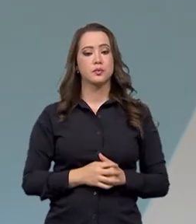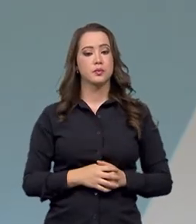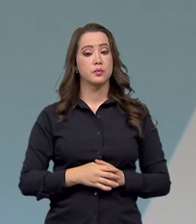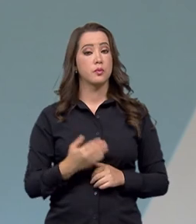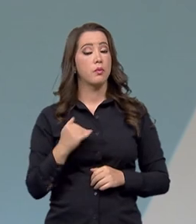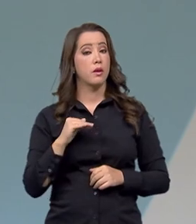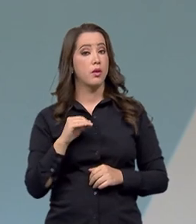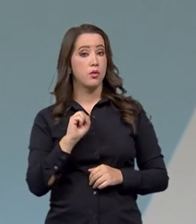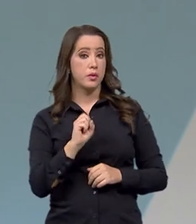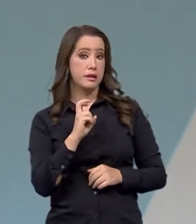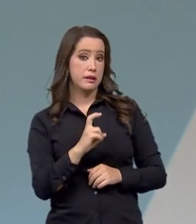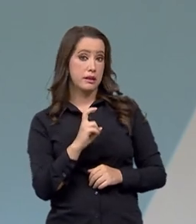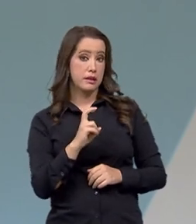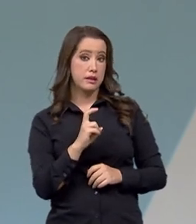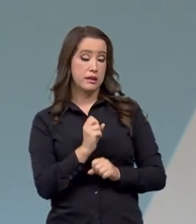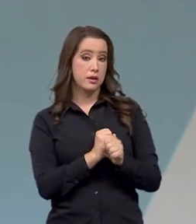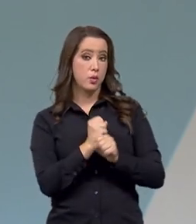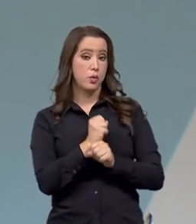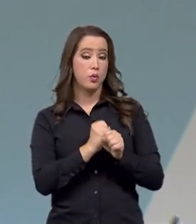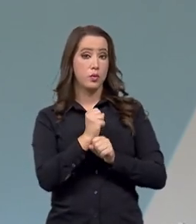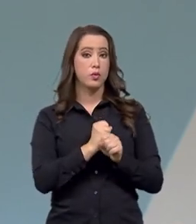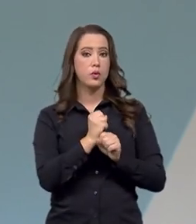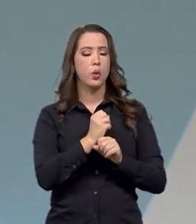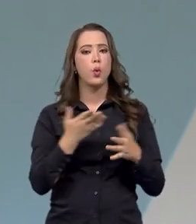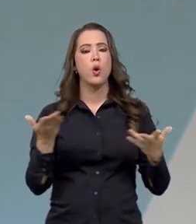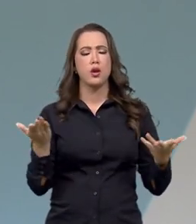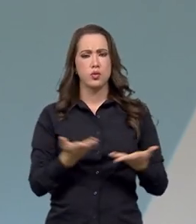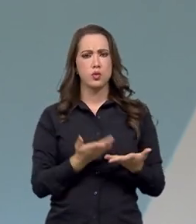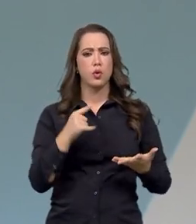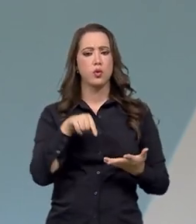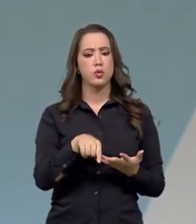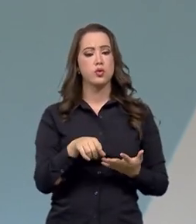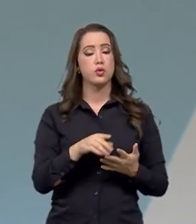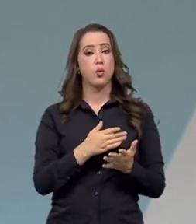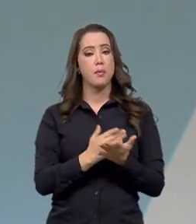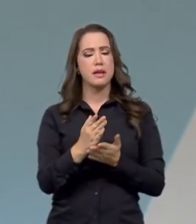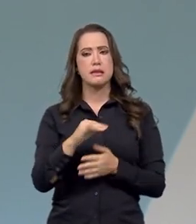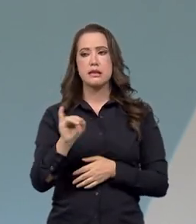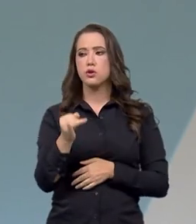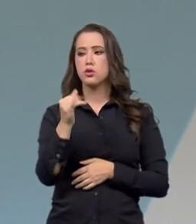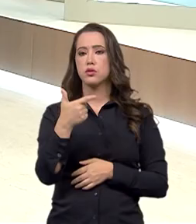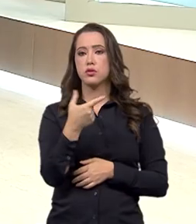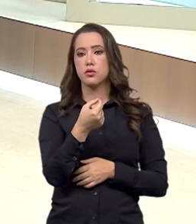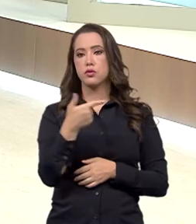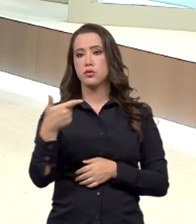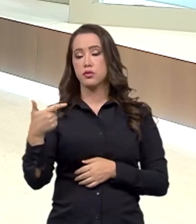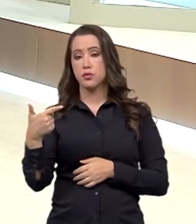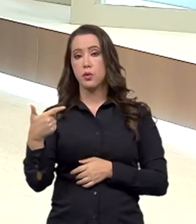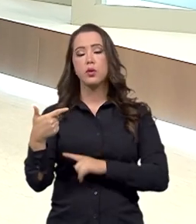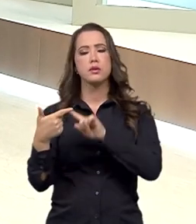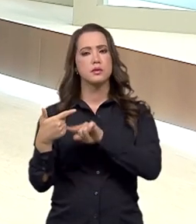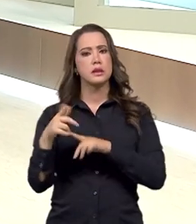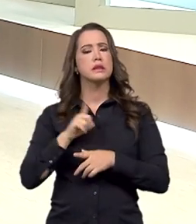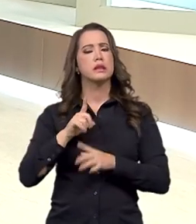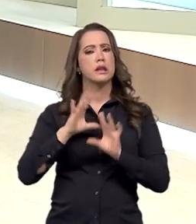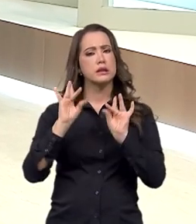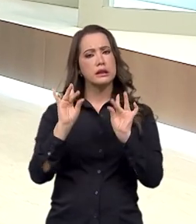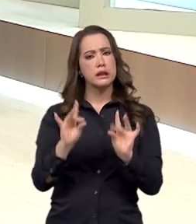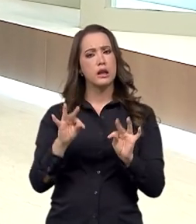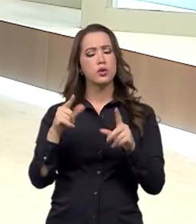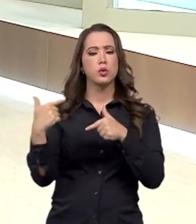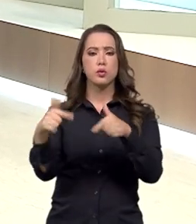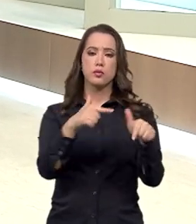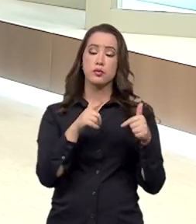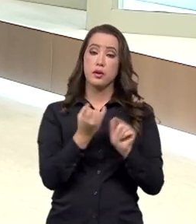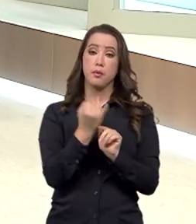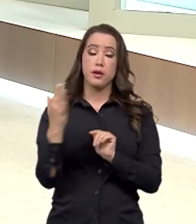85 anos do IFAM, completados agora em janeiro de 2022, tem todo esse trabalho